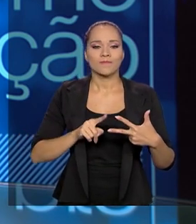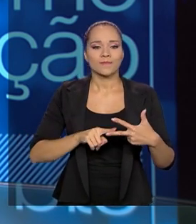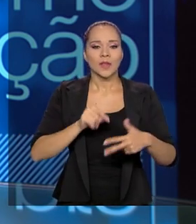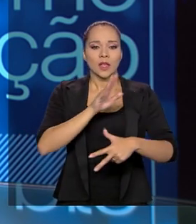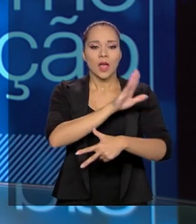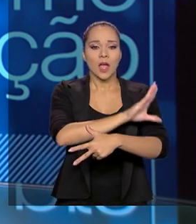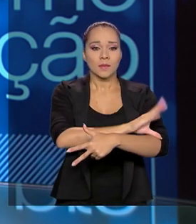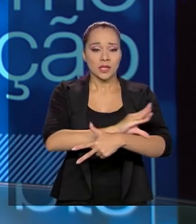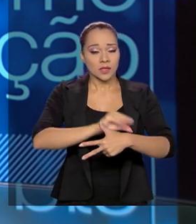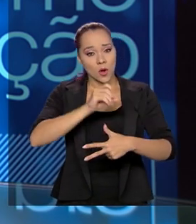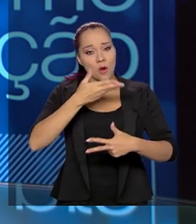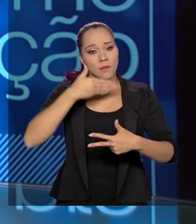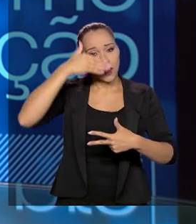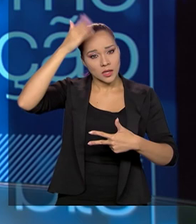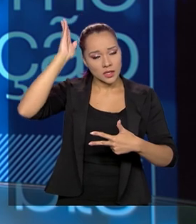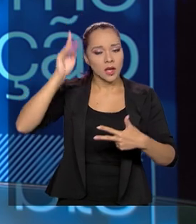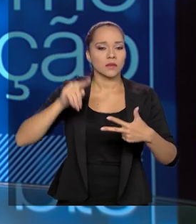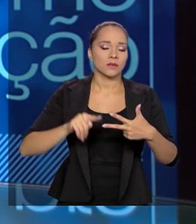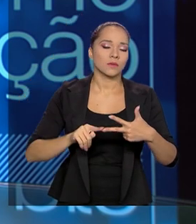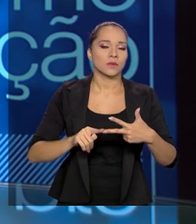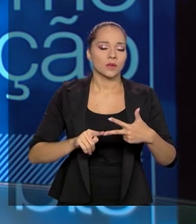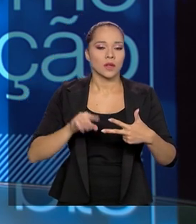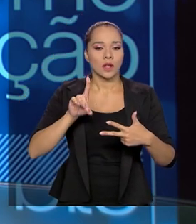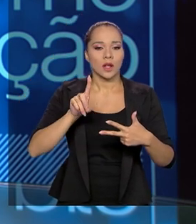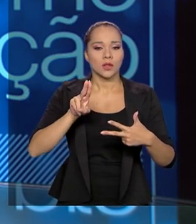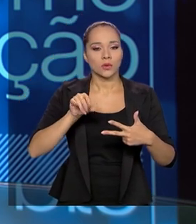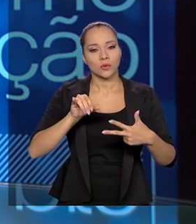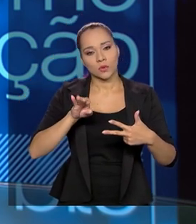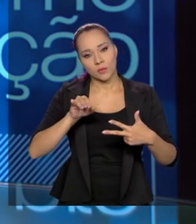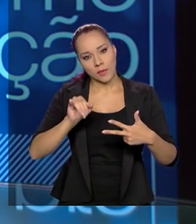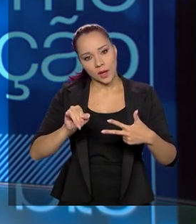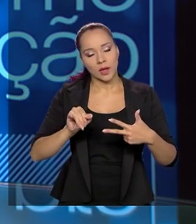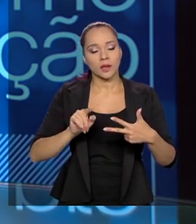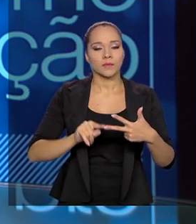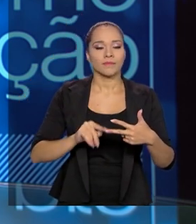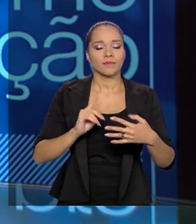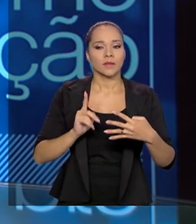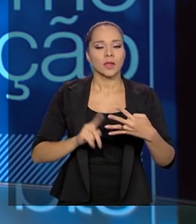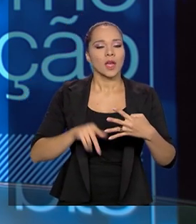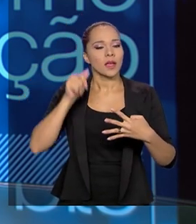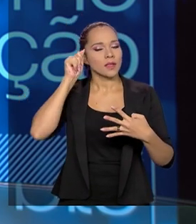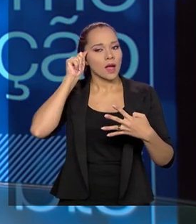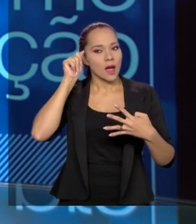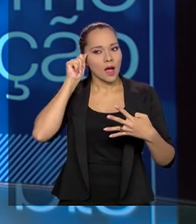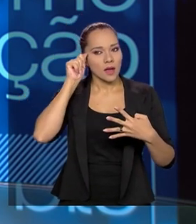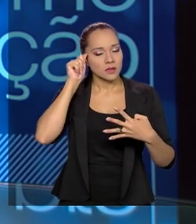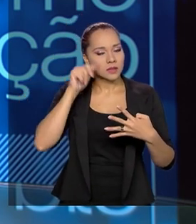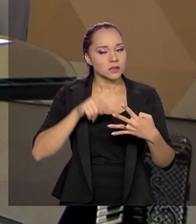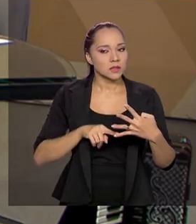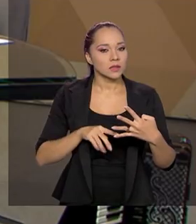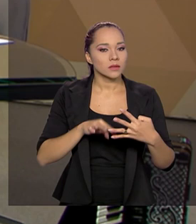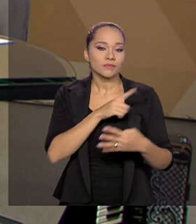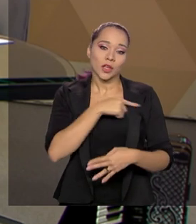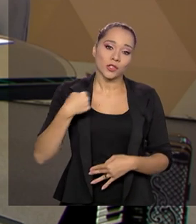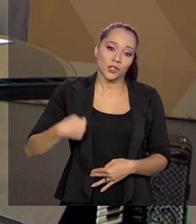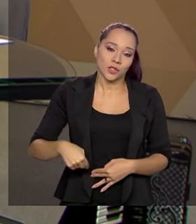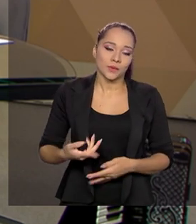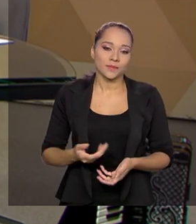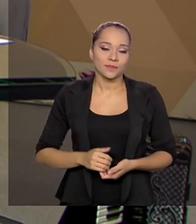Emirados Árabes provavelmente seria em Dubai, Oriente Médio e Emirados Árabes, que tem o potencial... E na Ásia? Sim, por sinal, na Ásia seria na China.